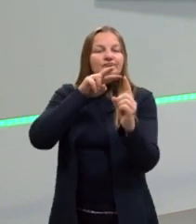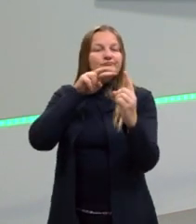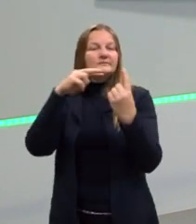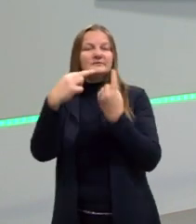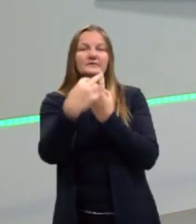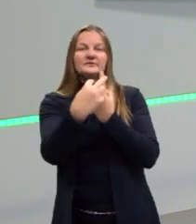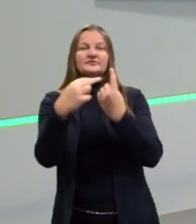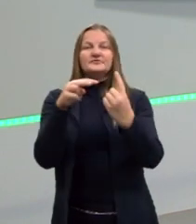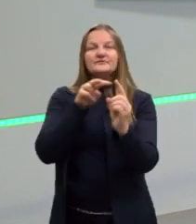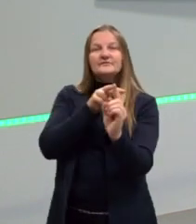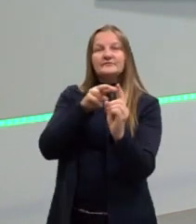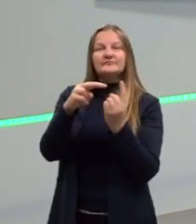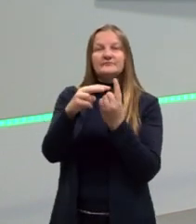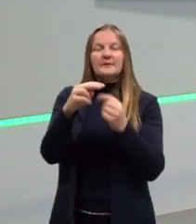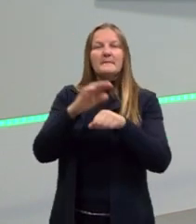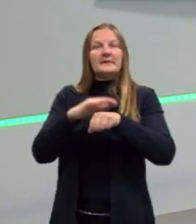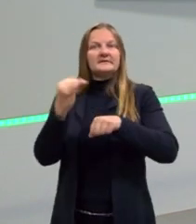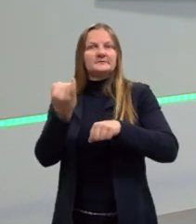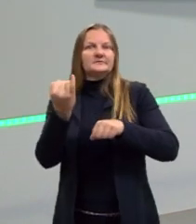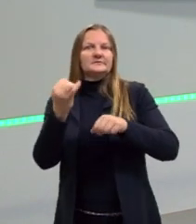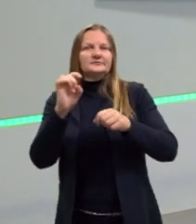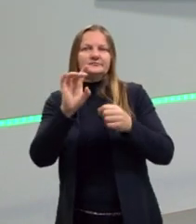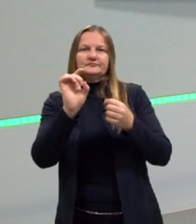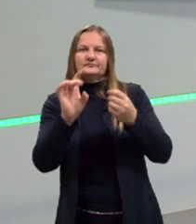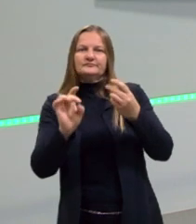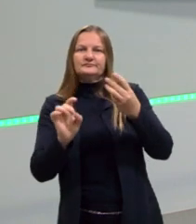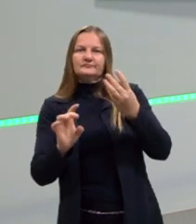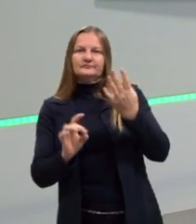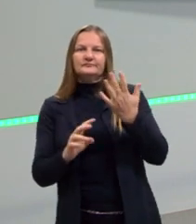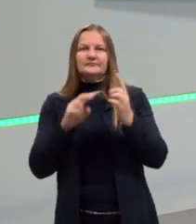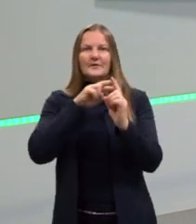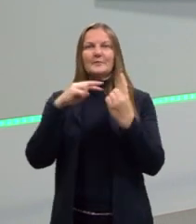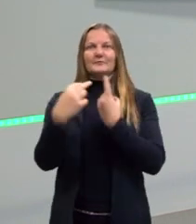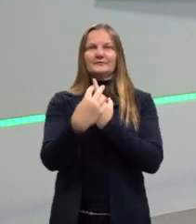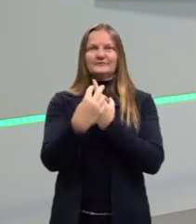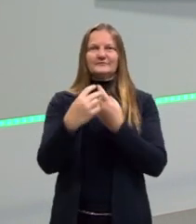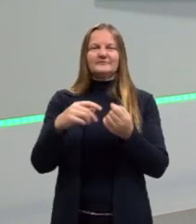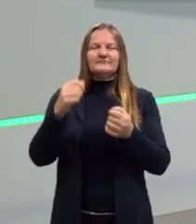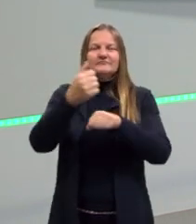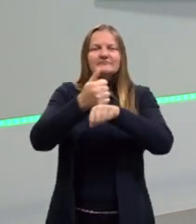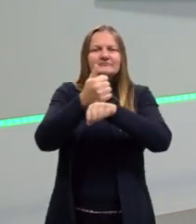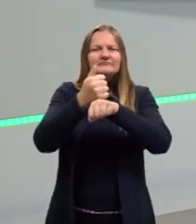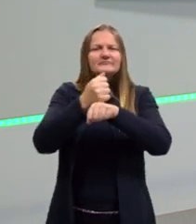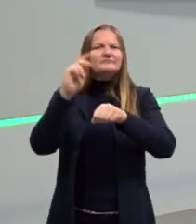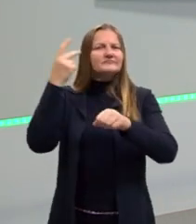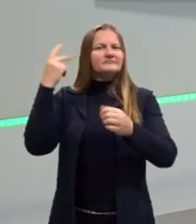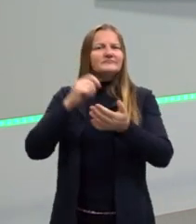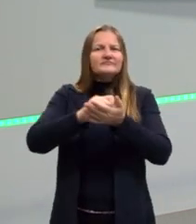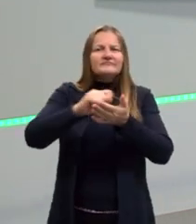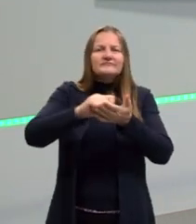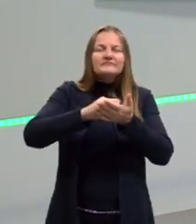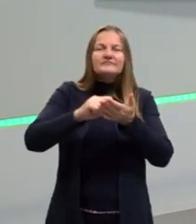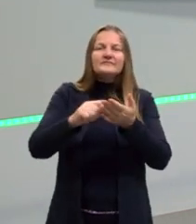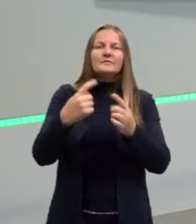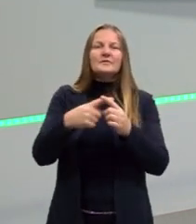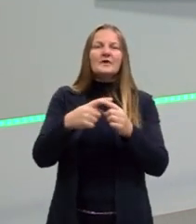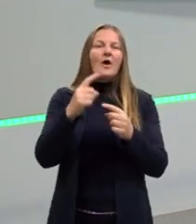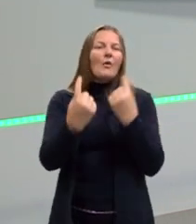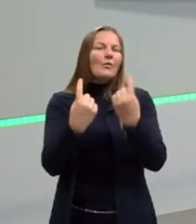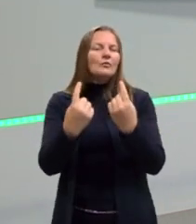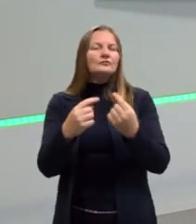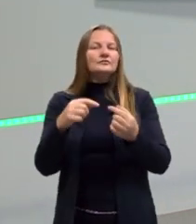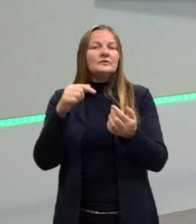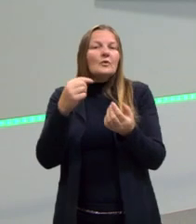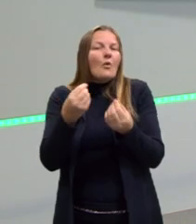Às vezes a gente vai poder dizer que uma é mais importante. Mas isso também é muito frágil, por quê? Uma é mais importante do ponto de vista econômico,